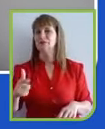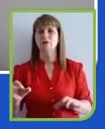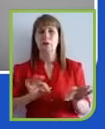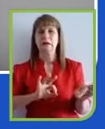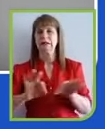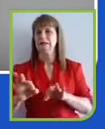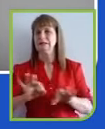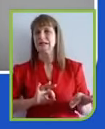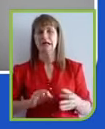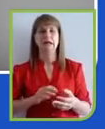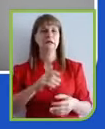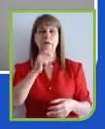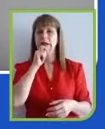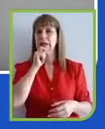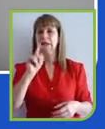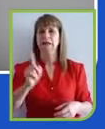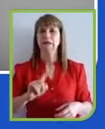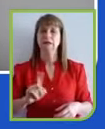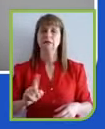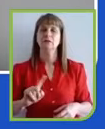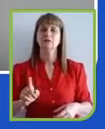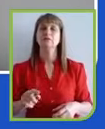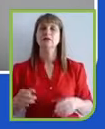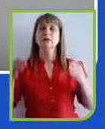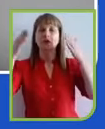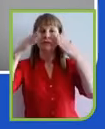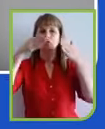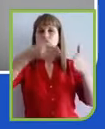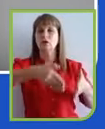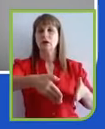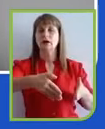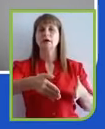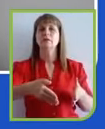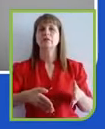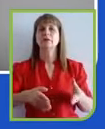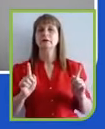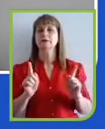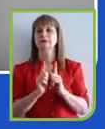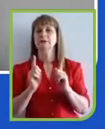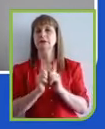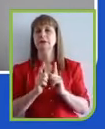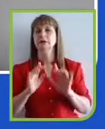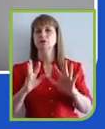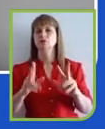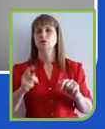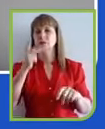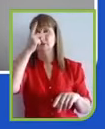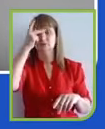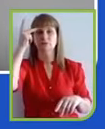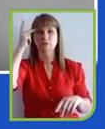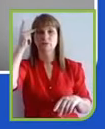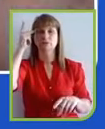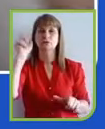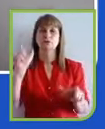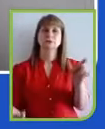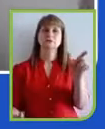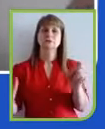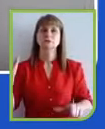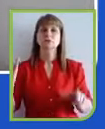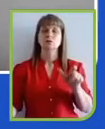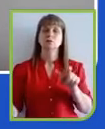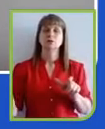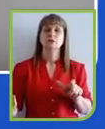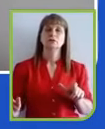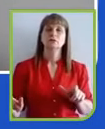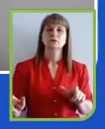também focar para atender todos os públicos e dar visibilidade para as pessoas de como é que, não só é o